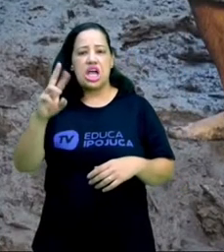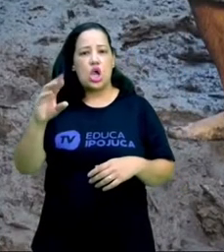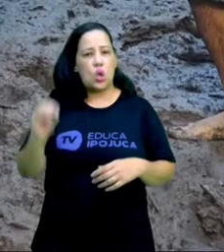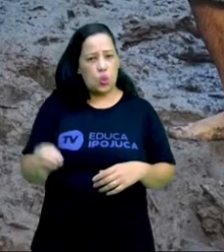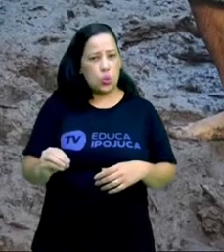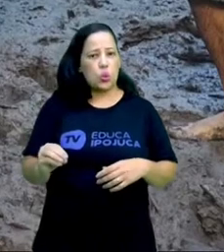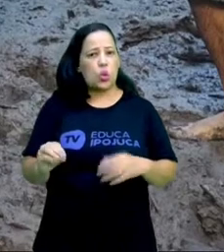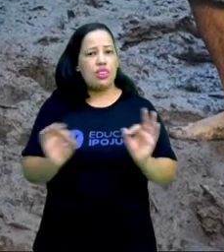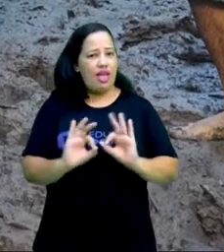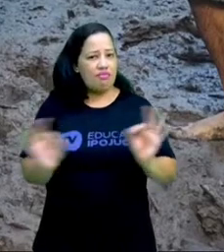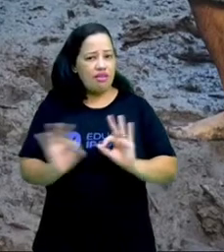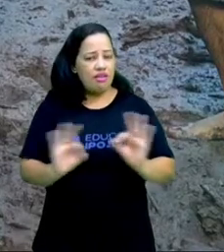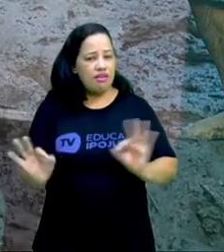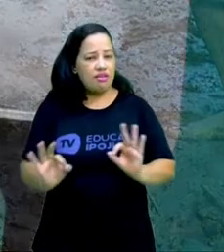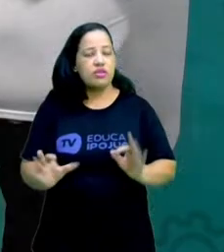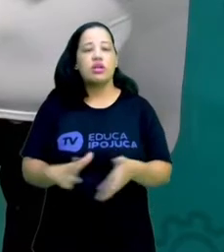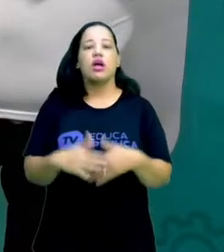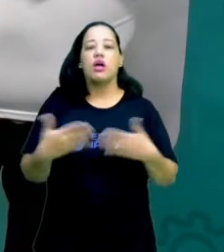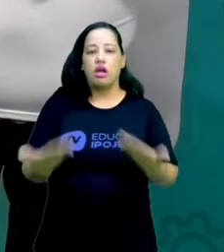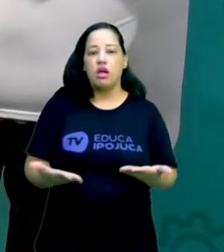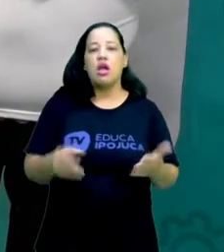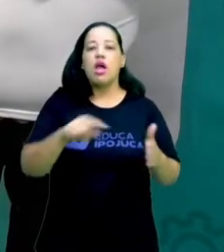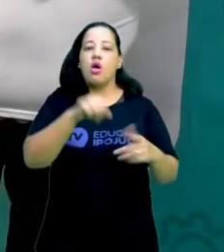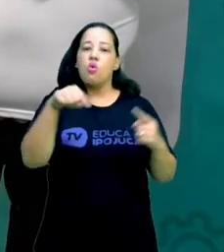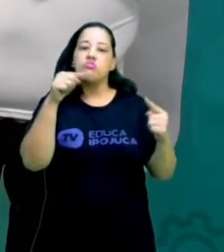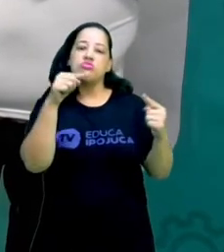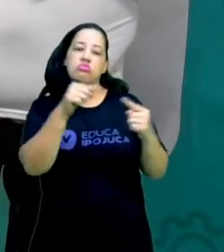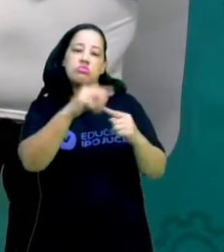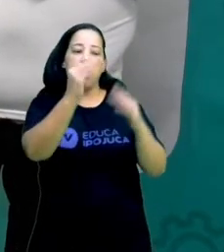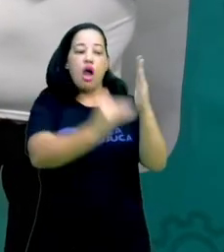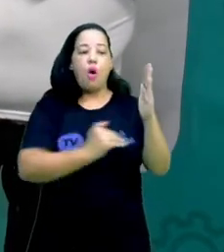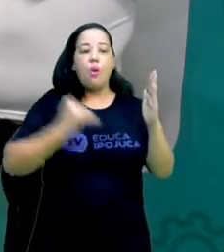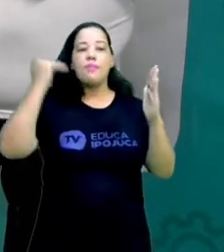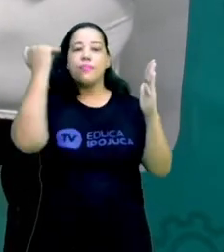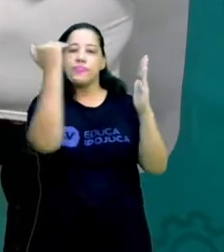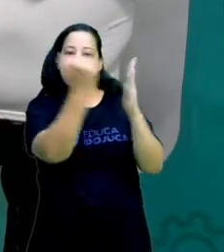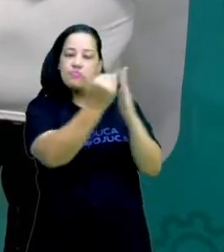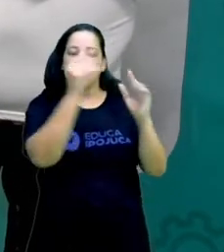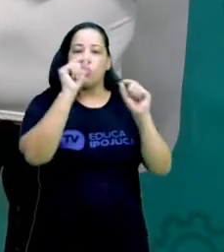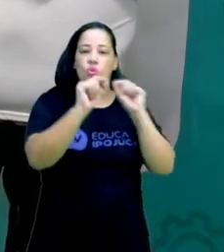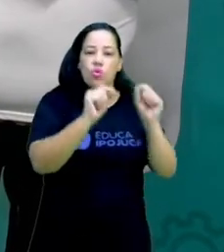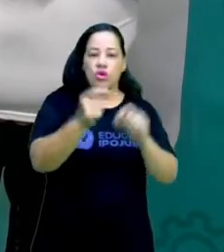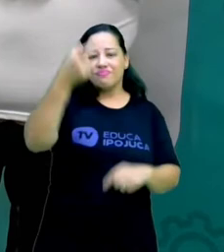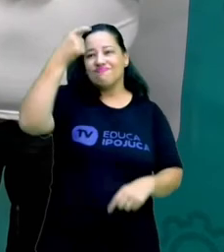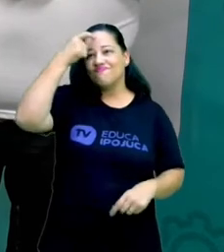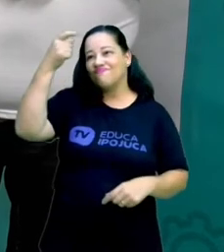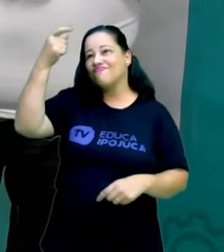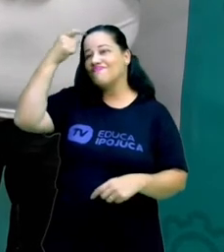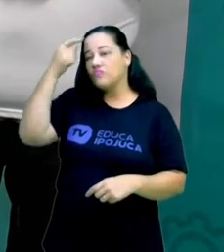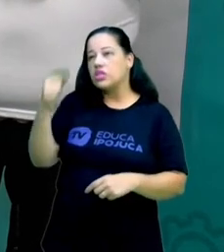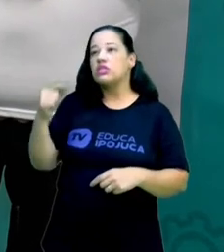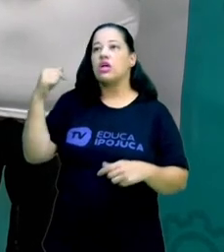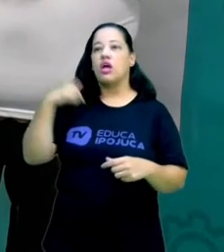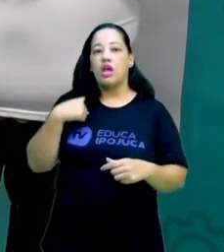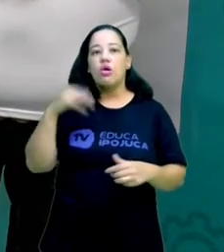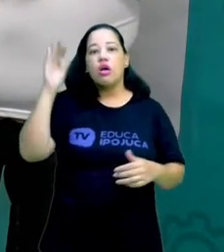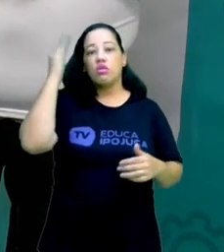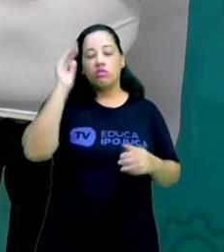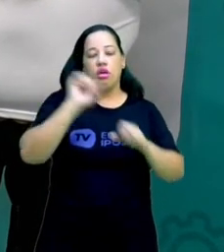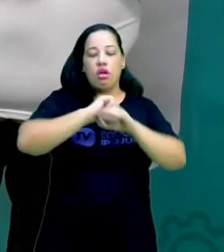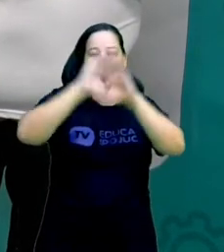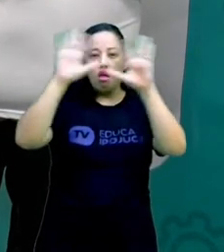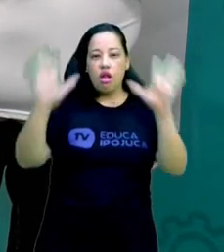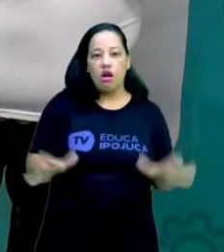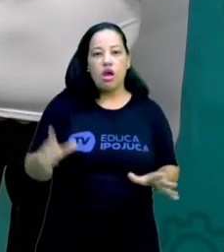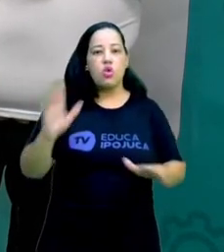objetivo dele é aumentar a nossa consciência ambiental em relação ao destrato do lixo.